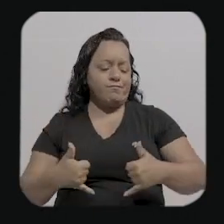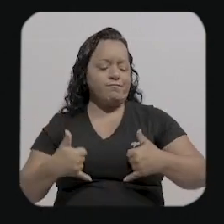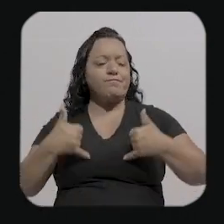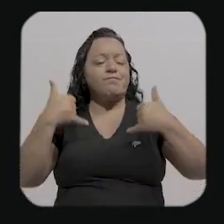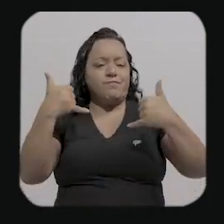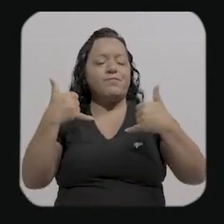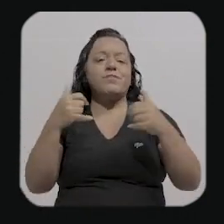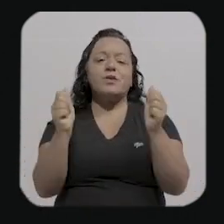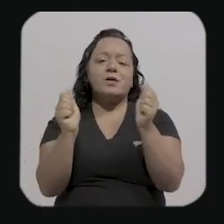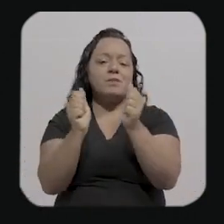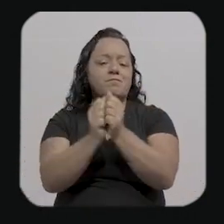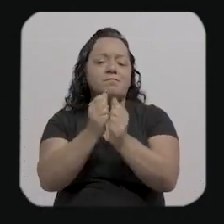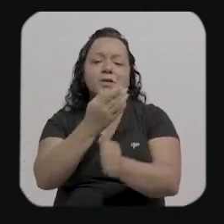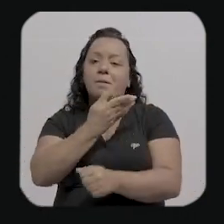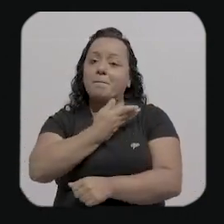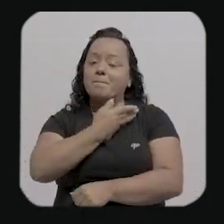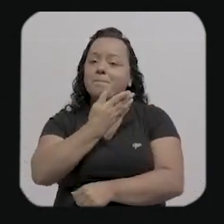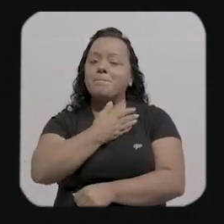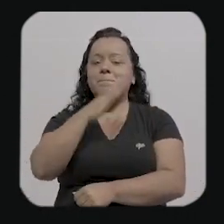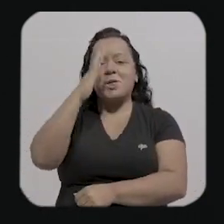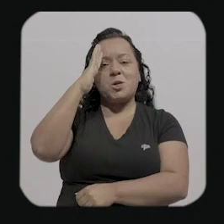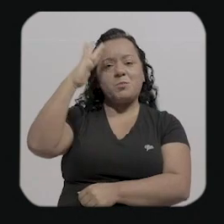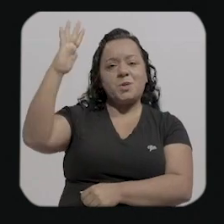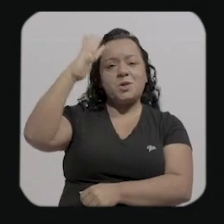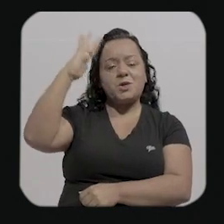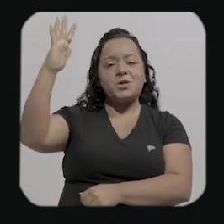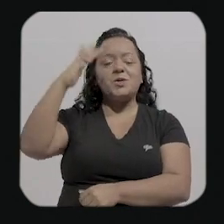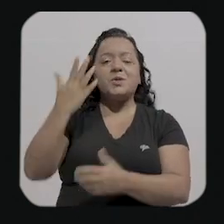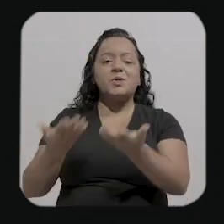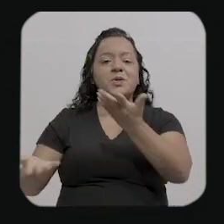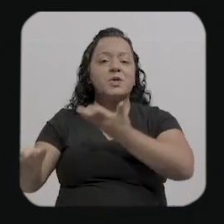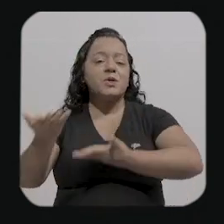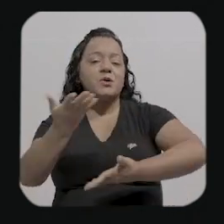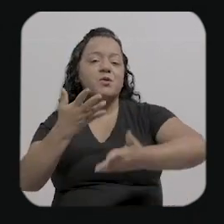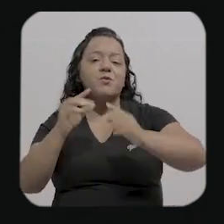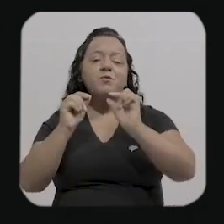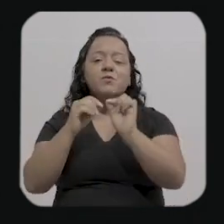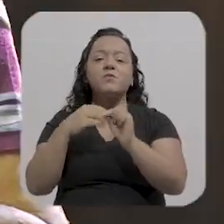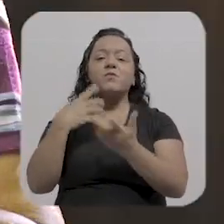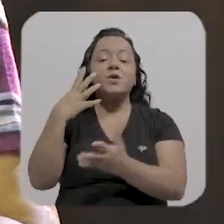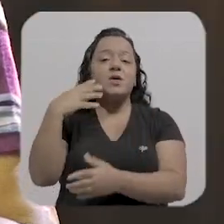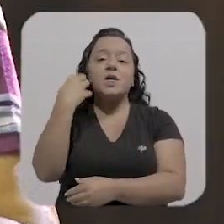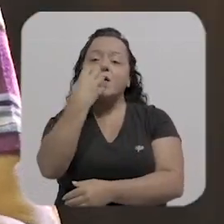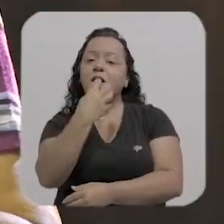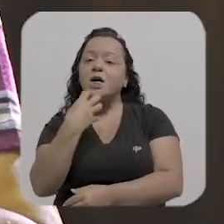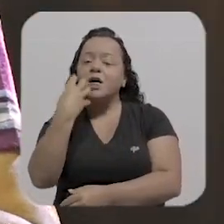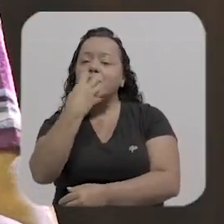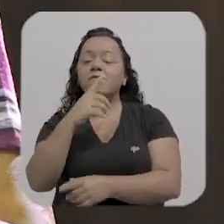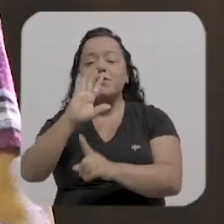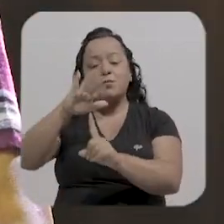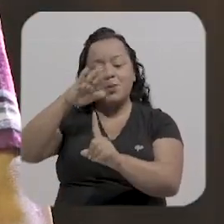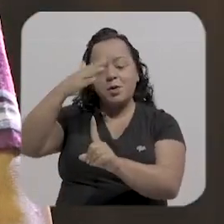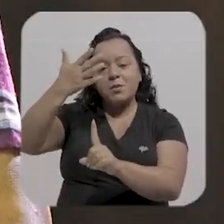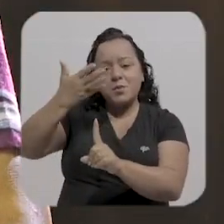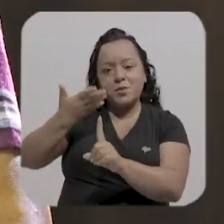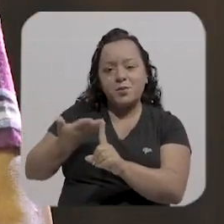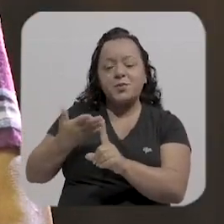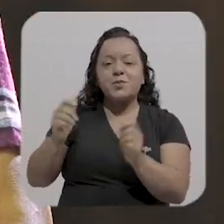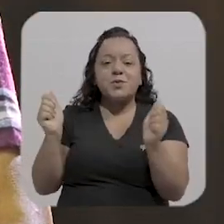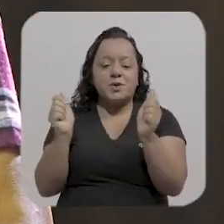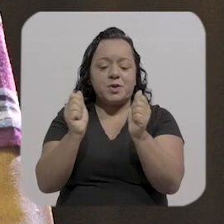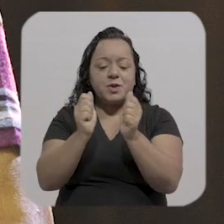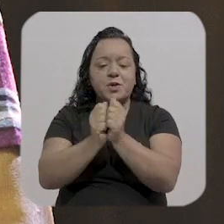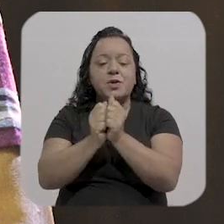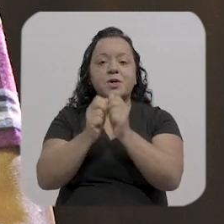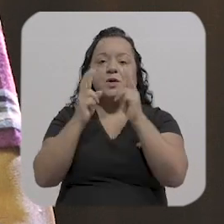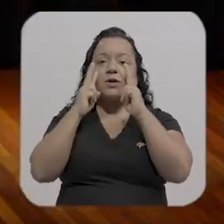músicas é foi uma honra ter você aqui no nosso palco abrindo o olhar sobre a cidade e pra gente fechar acho que tem